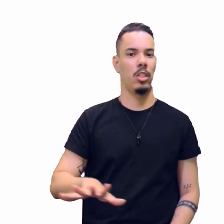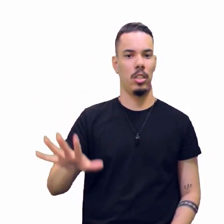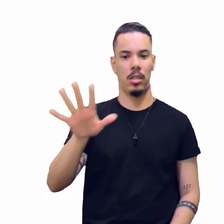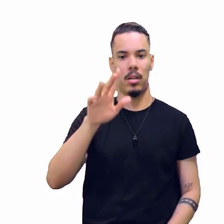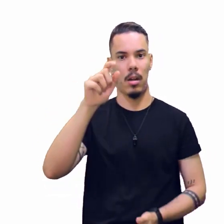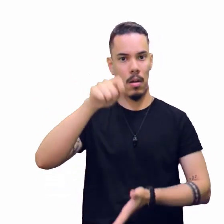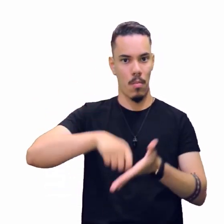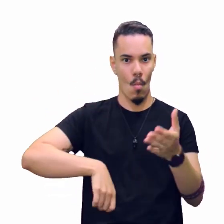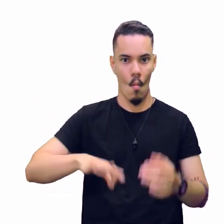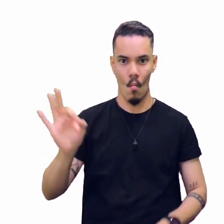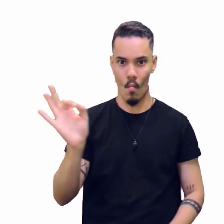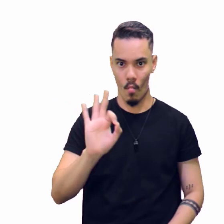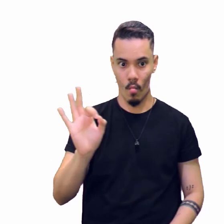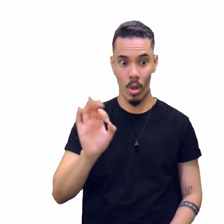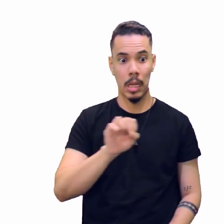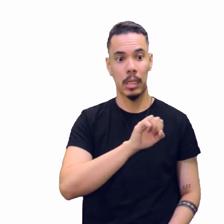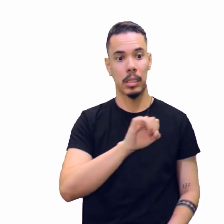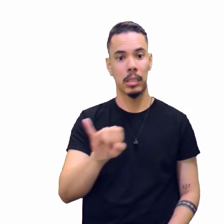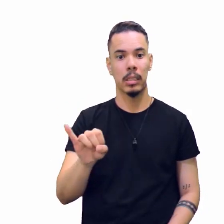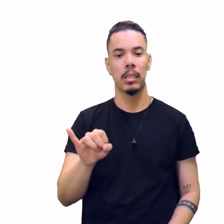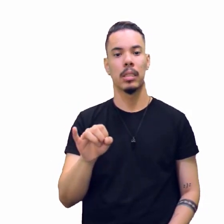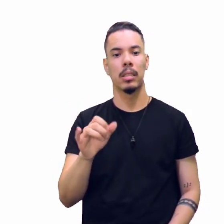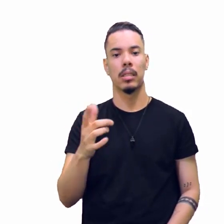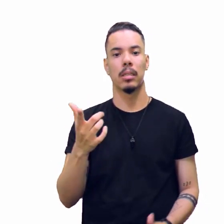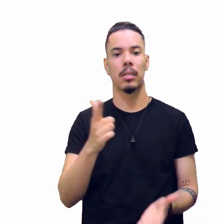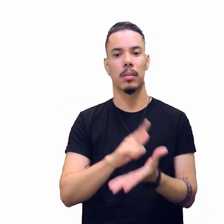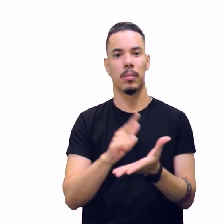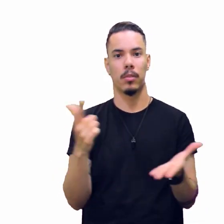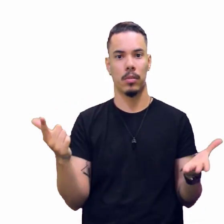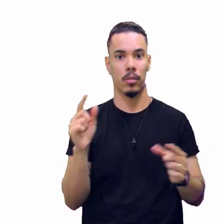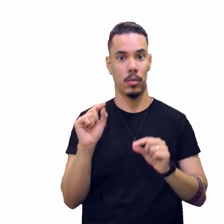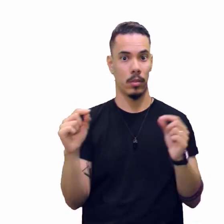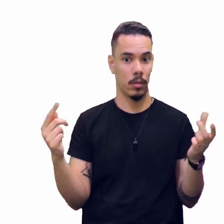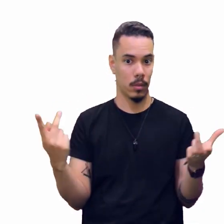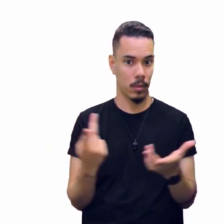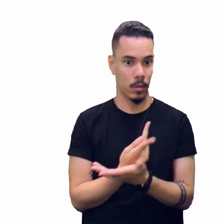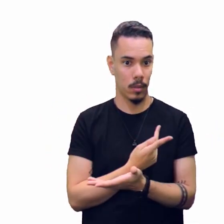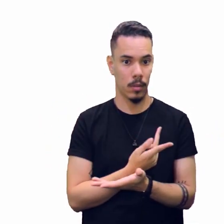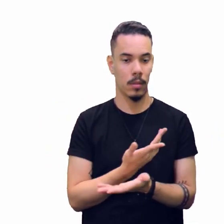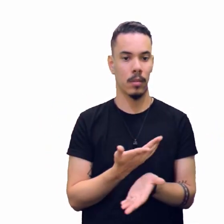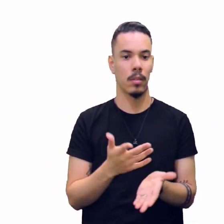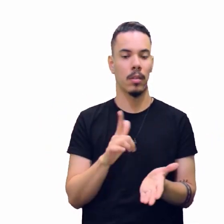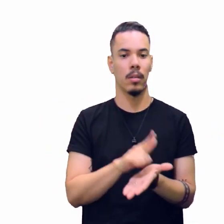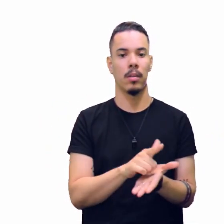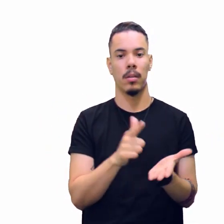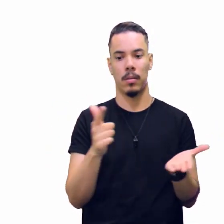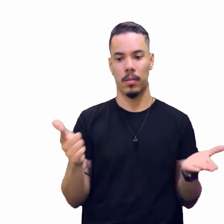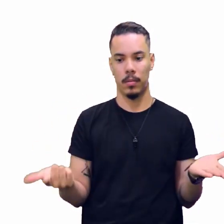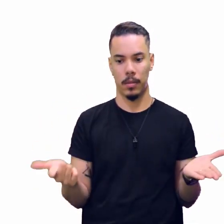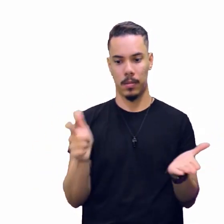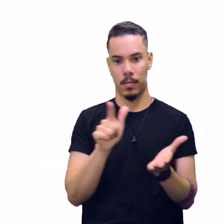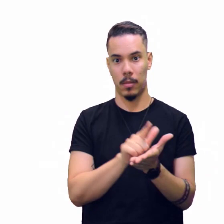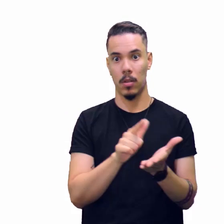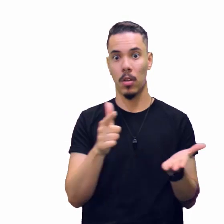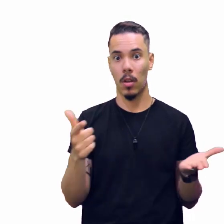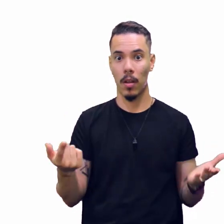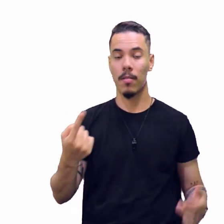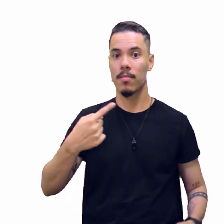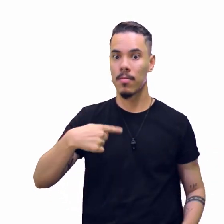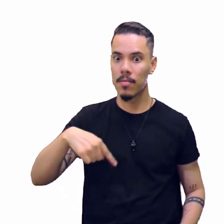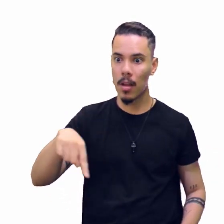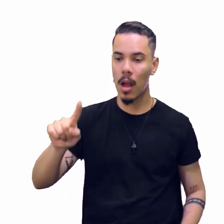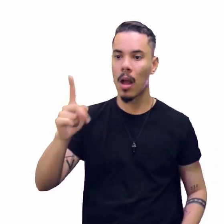assinado. Aí, quando é reportagem, o acontece? O repórter vai ao campo.